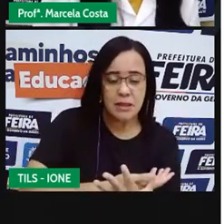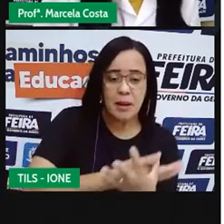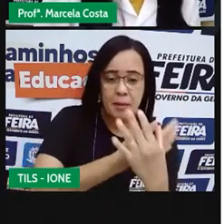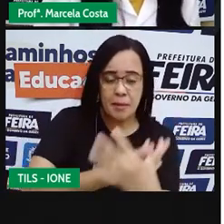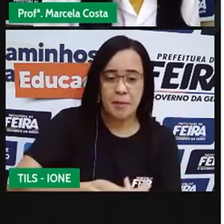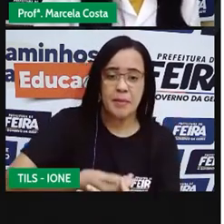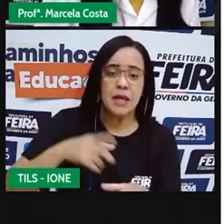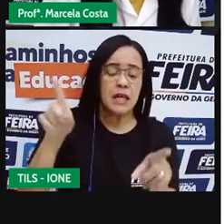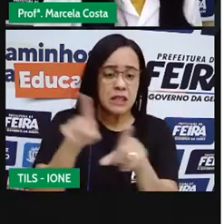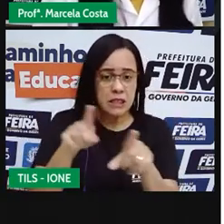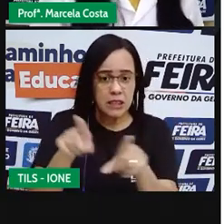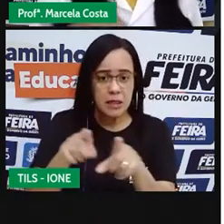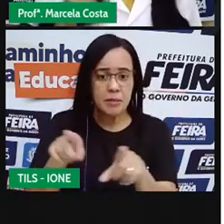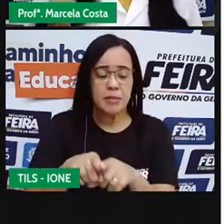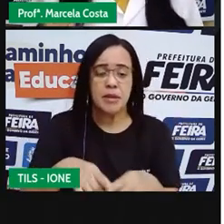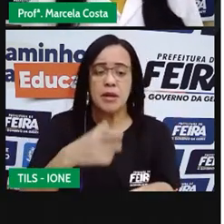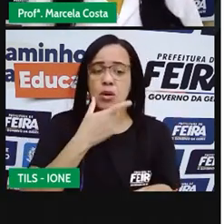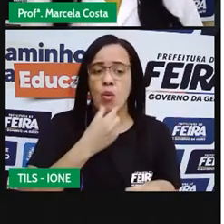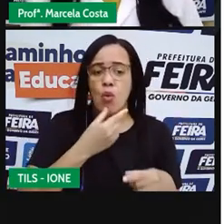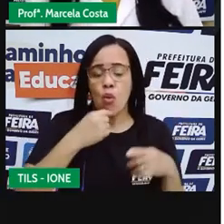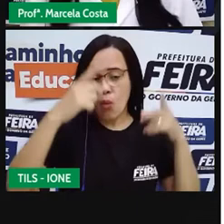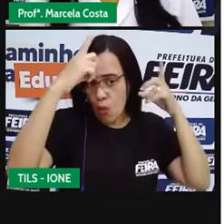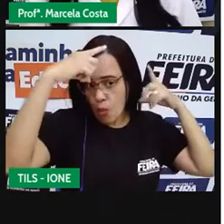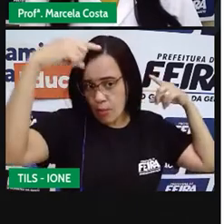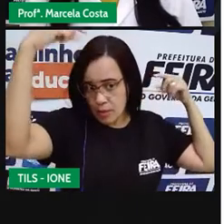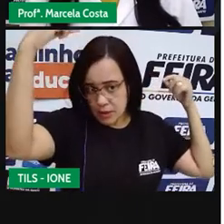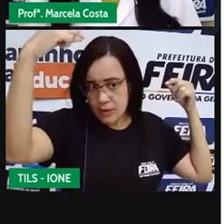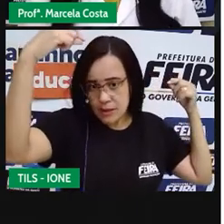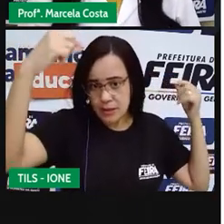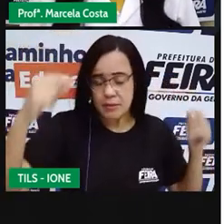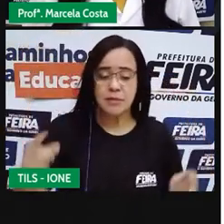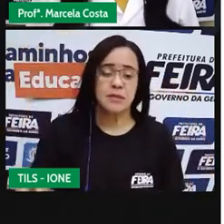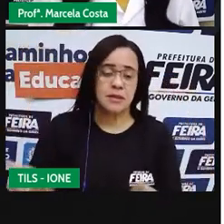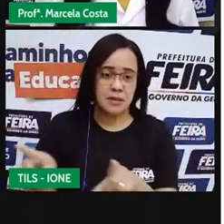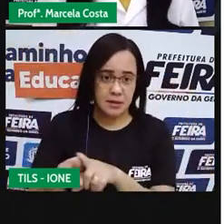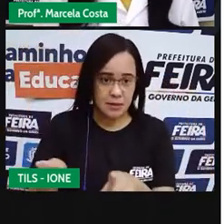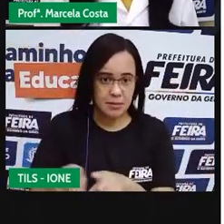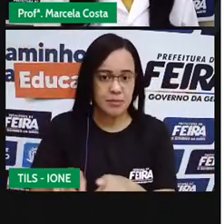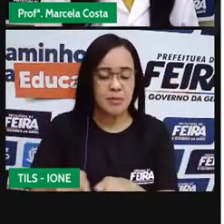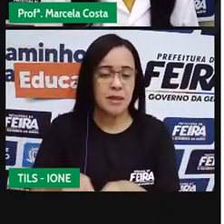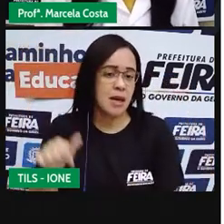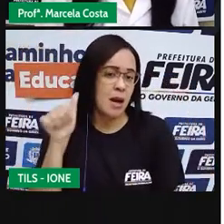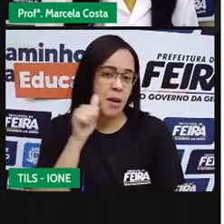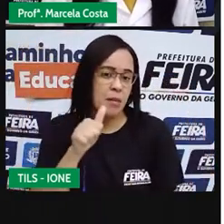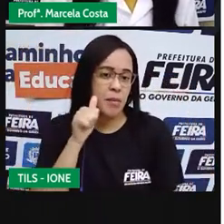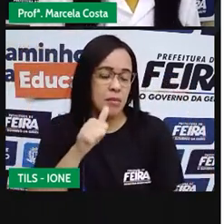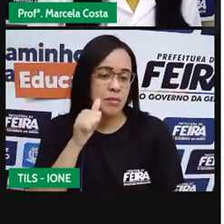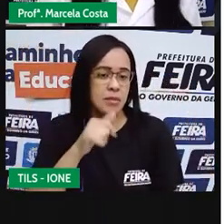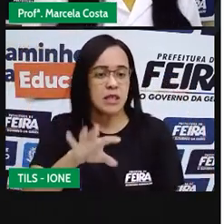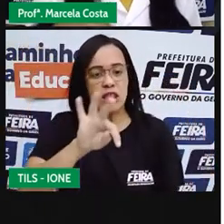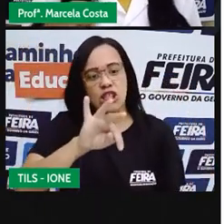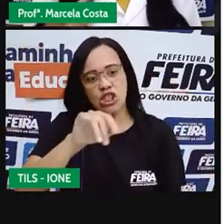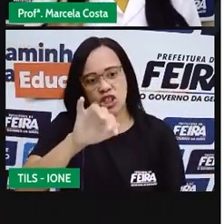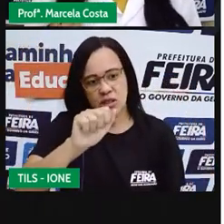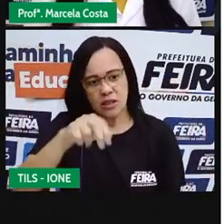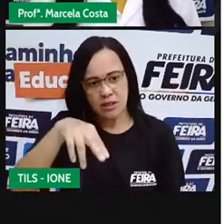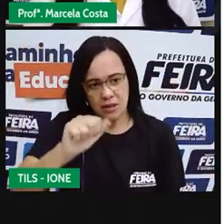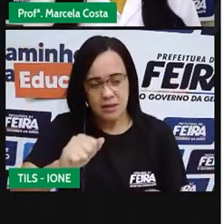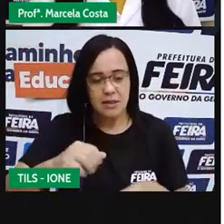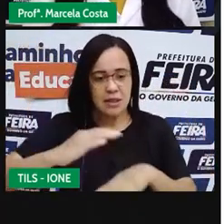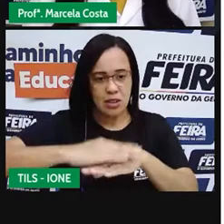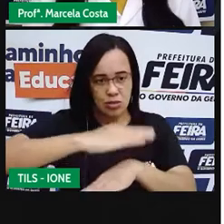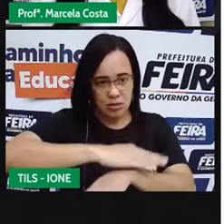Cinderela. Tem também a princesa Tiana, da história Princesa e o Sapo, a princesa